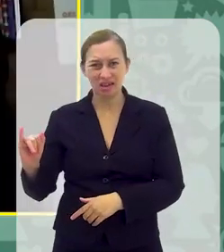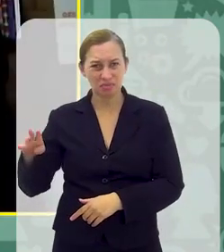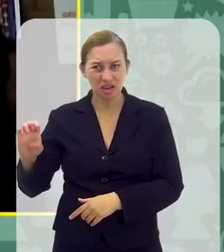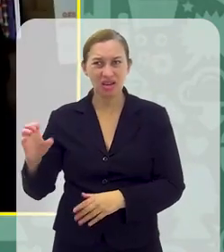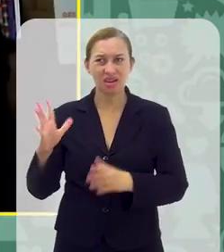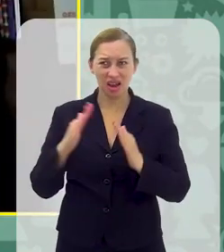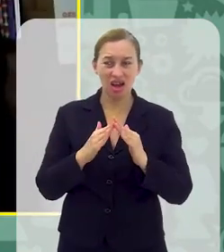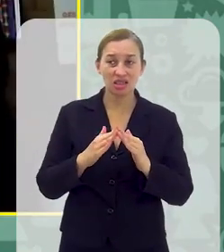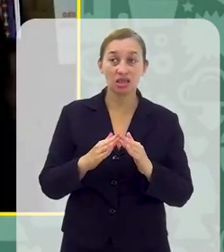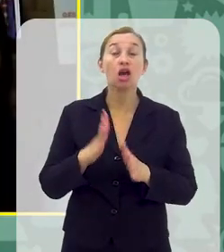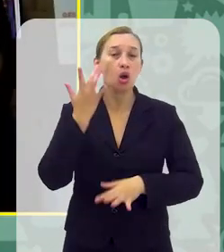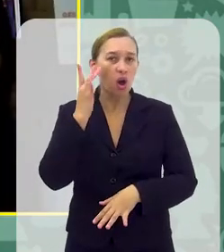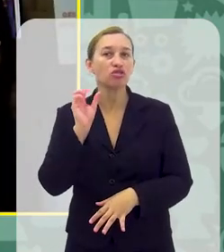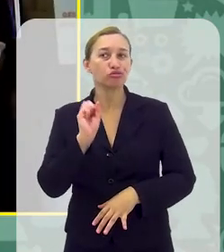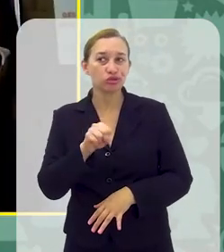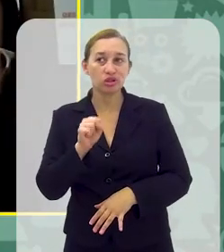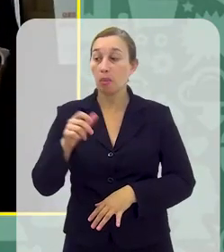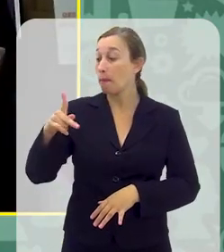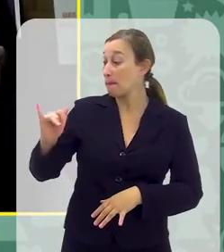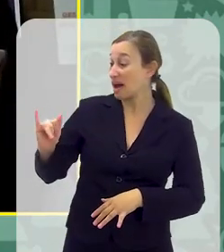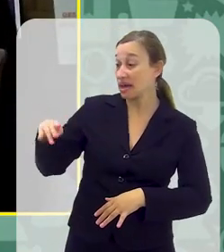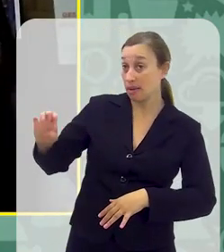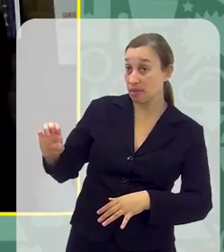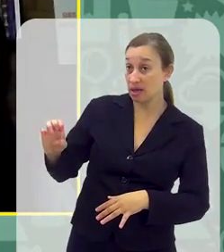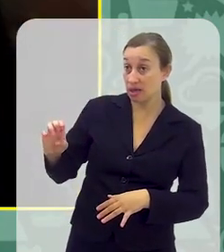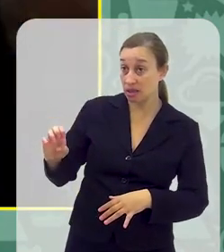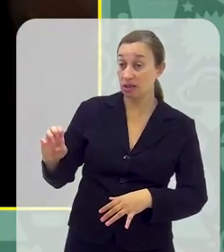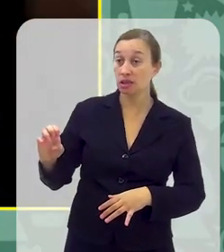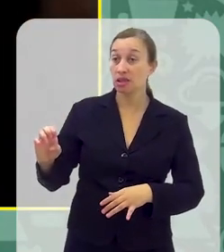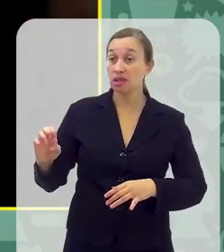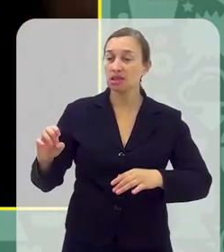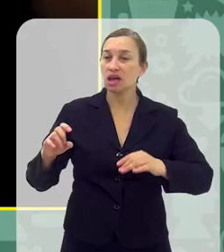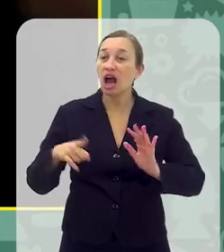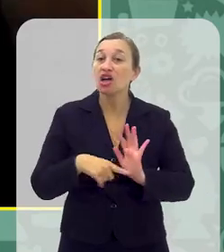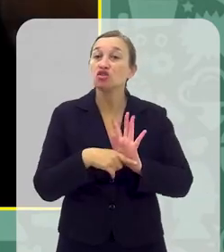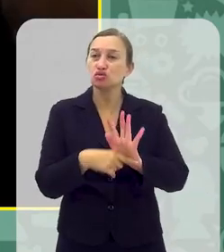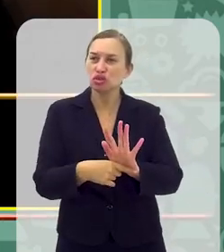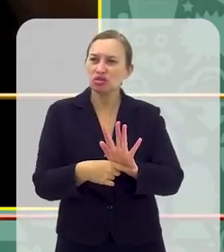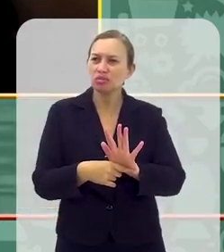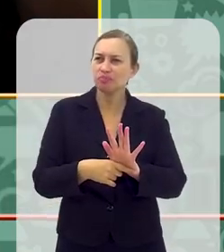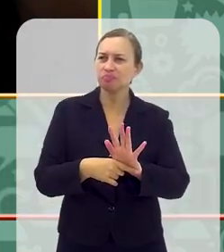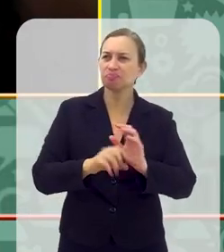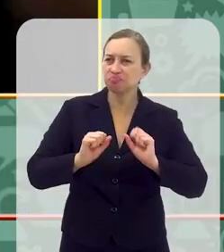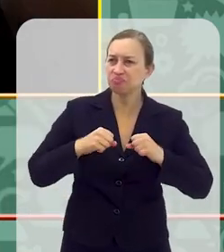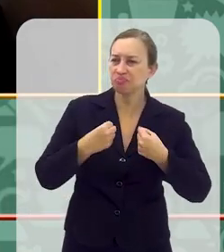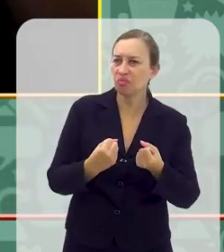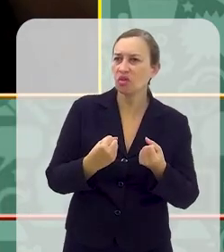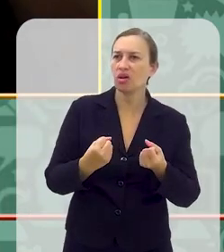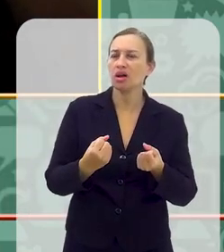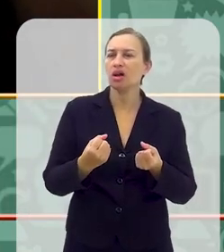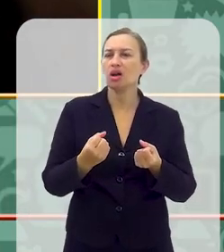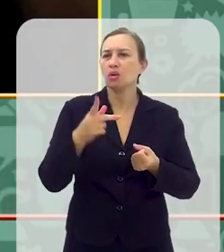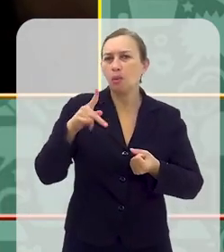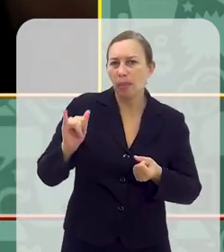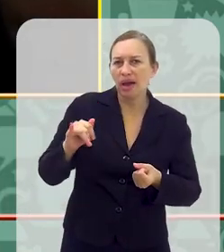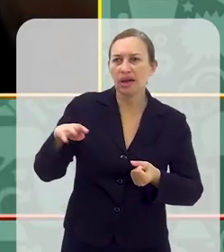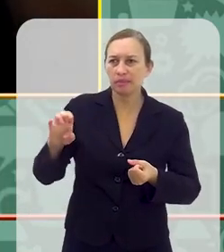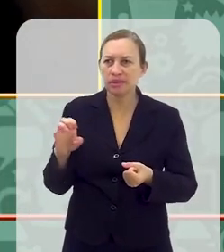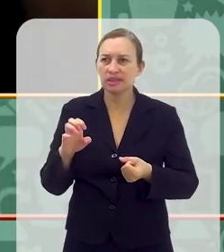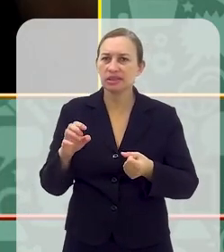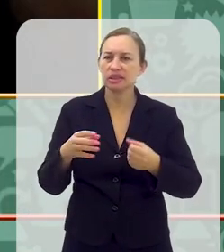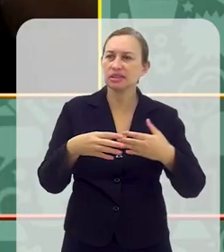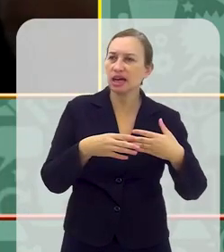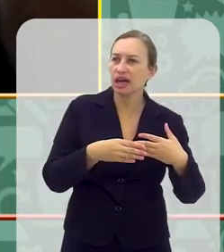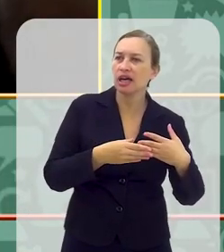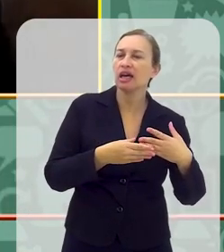casa mesmo? Acho que parte dos pais de estarem ali disponibilizando isso A gente sempre reforça também para os pais De estarem